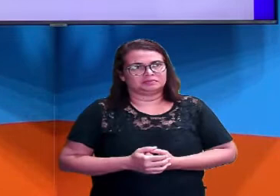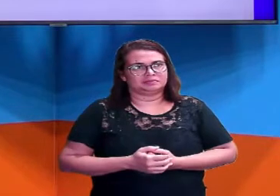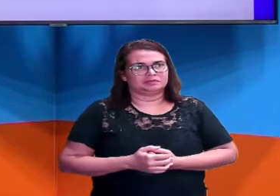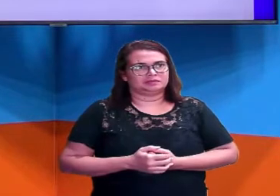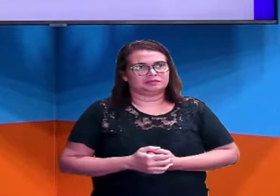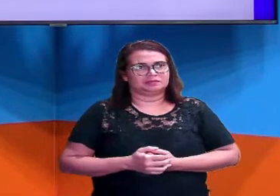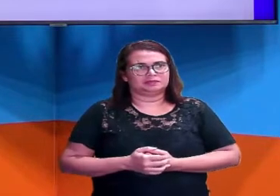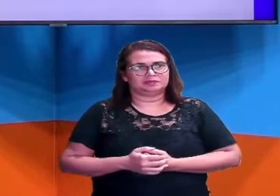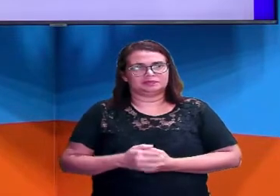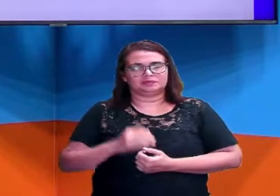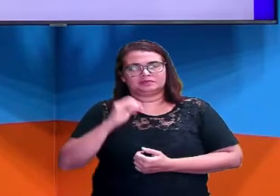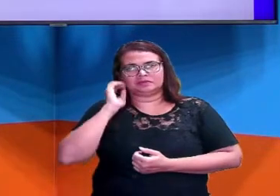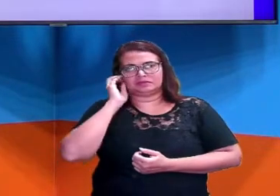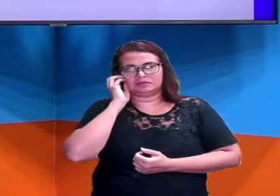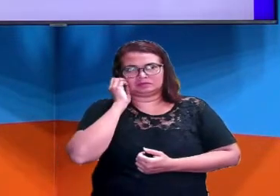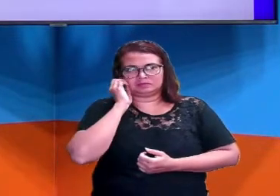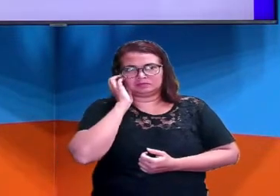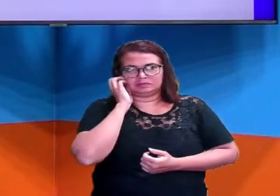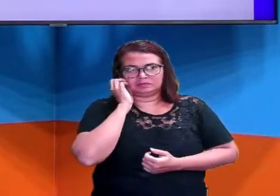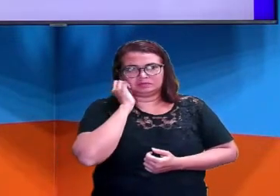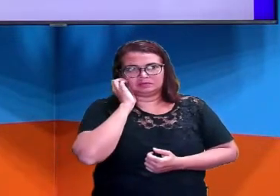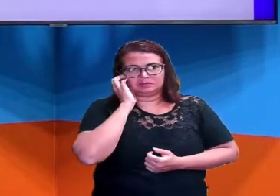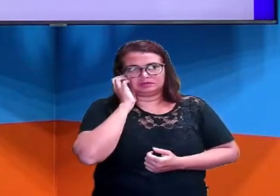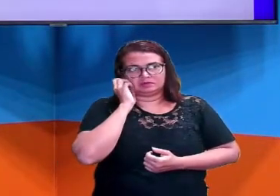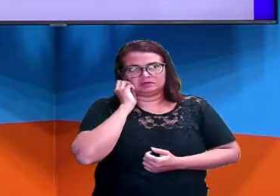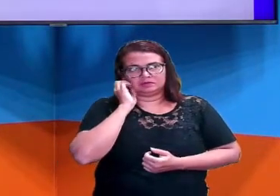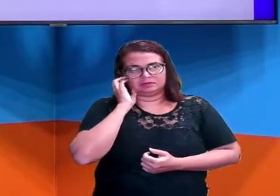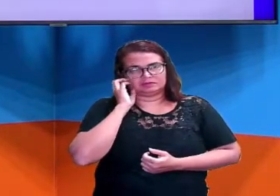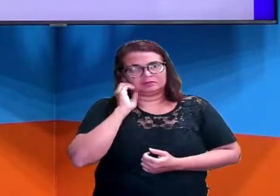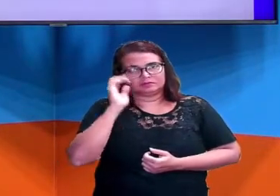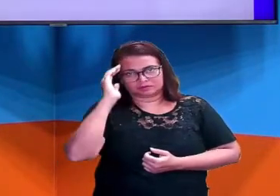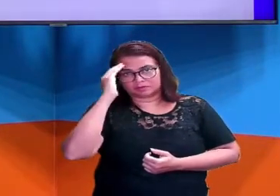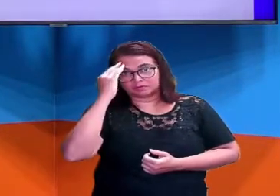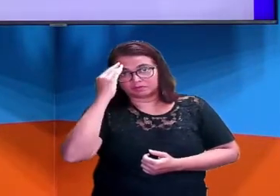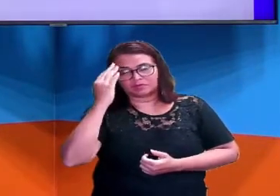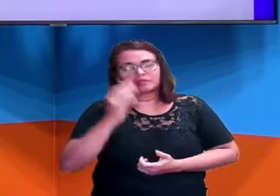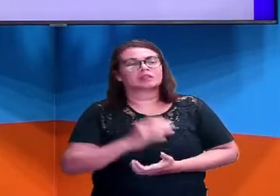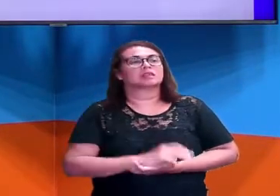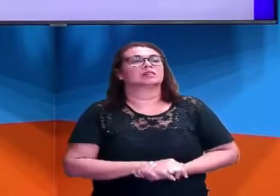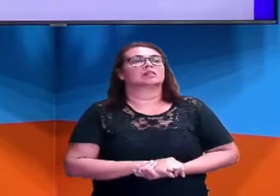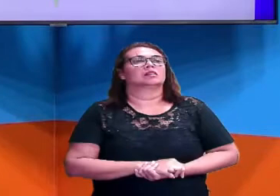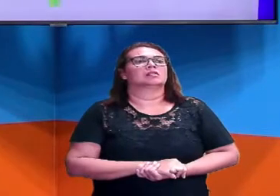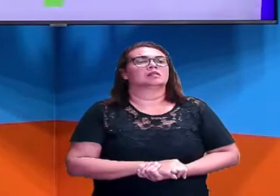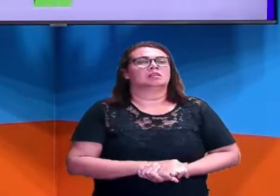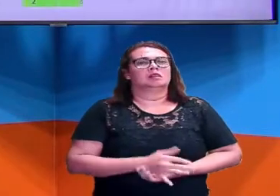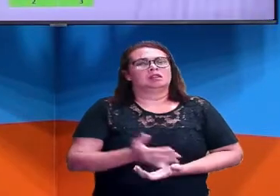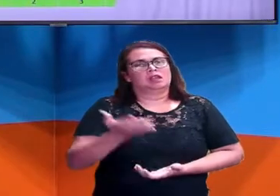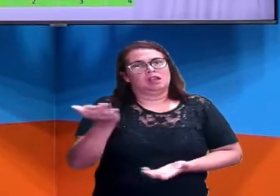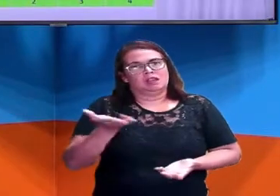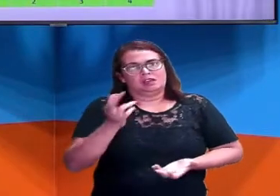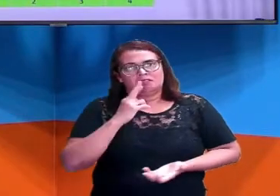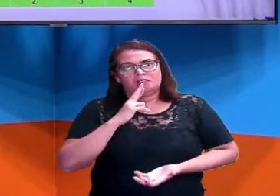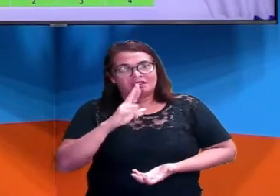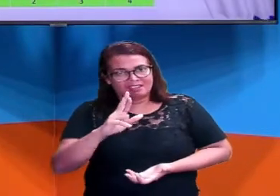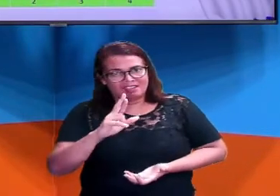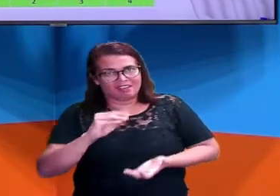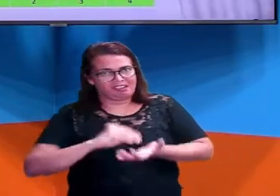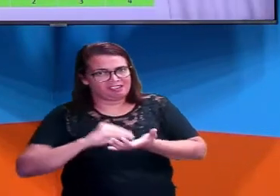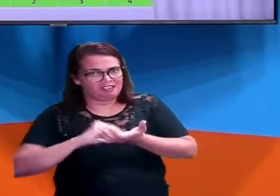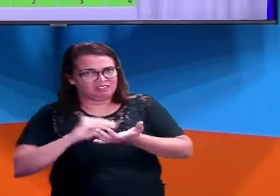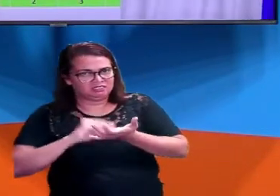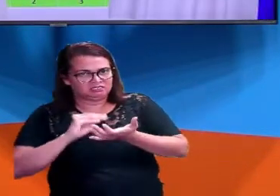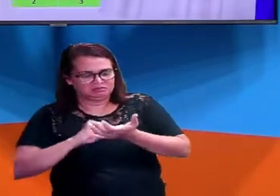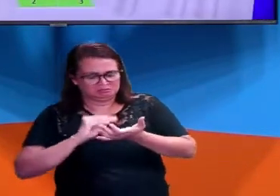tridimensional. Ok? Deu para entender? Então vamos seguir. Porque ainda temos que resolver o nosso